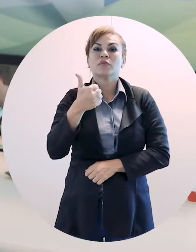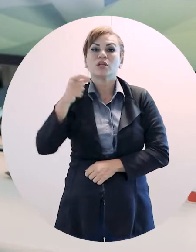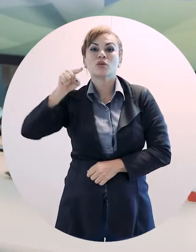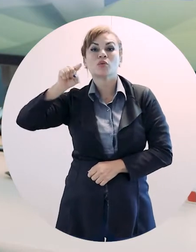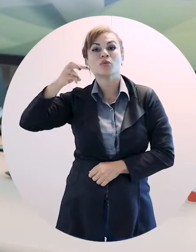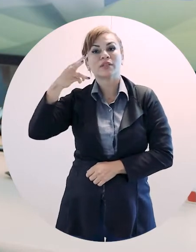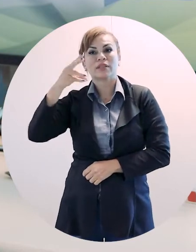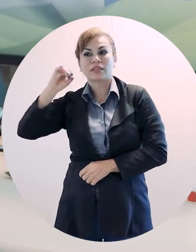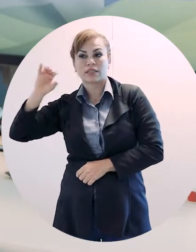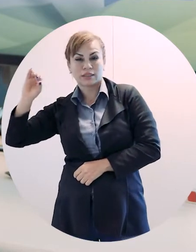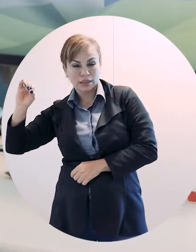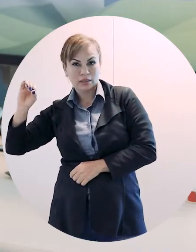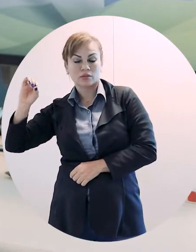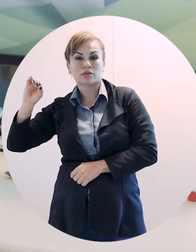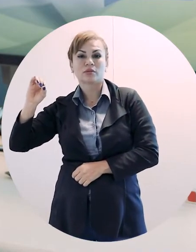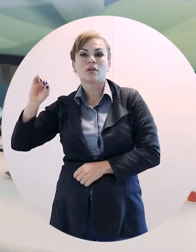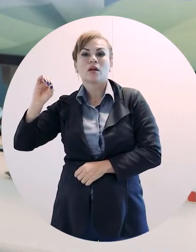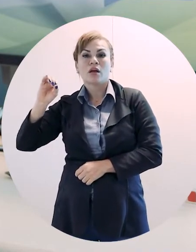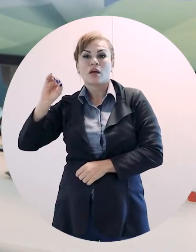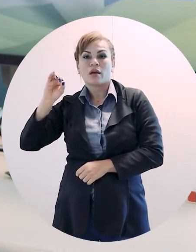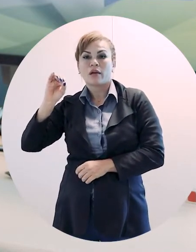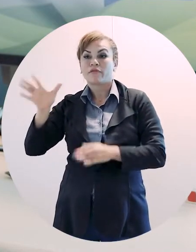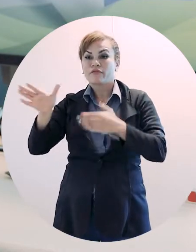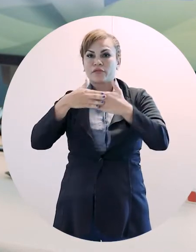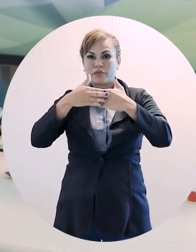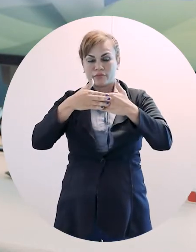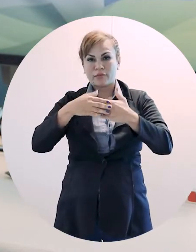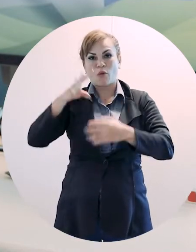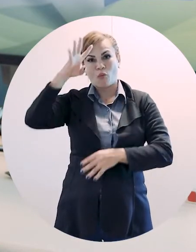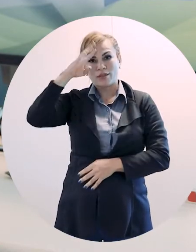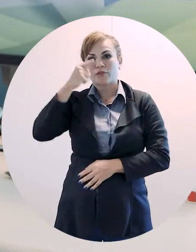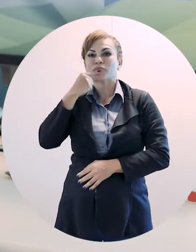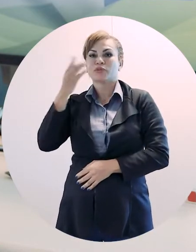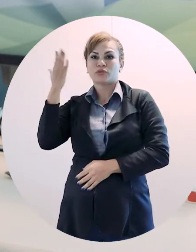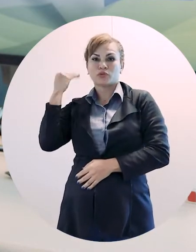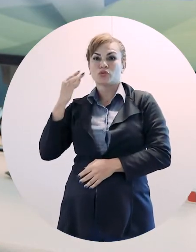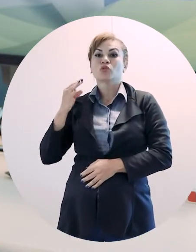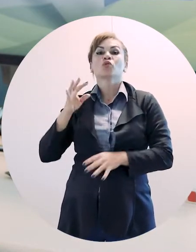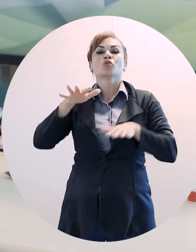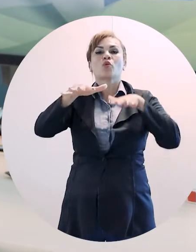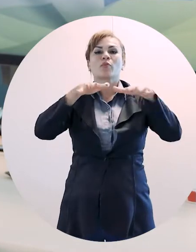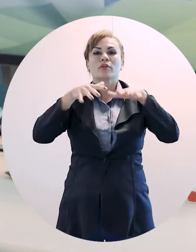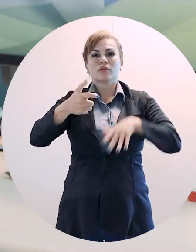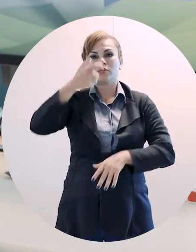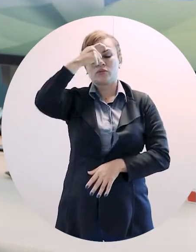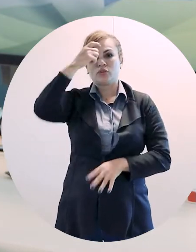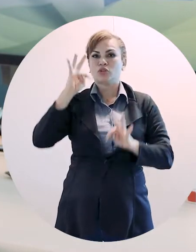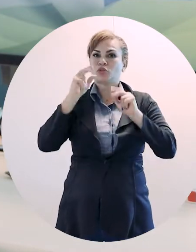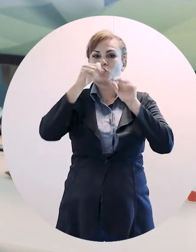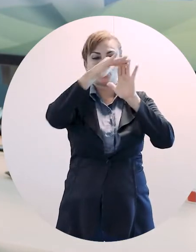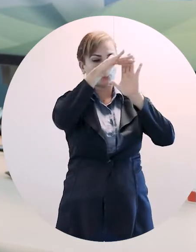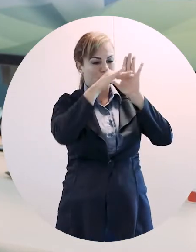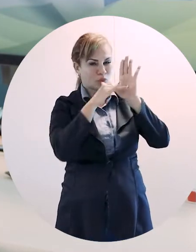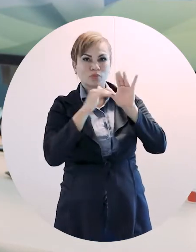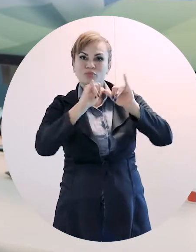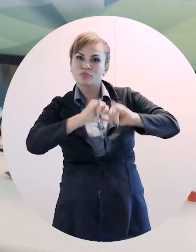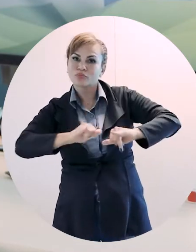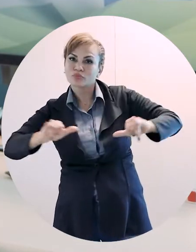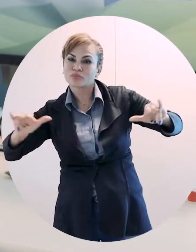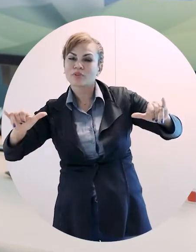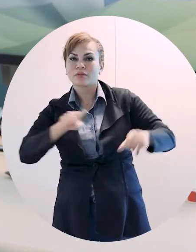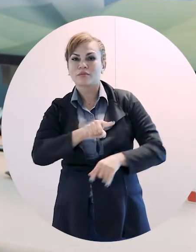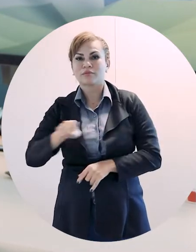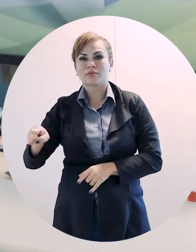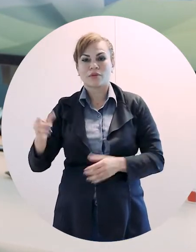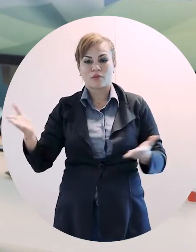1.300 intervenções até a última quarta-feira durante a Operação Consciência. Tudo isso e muito mais no Giro de